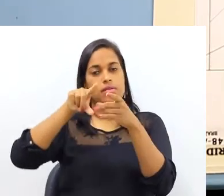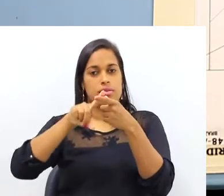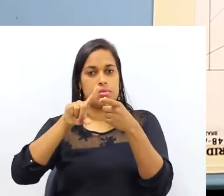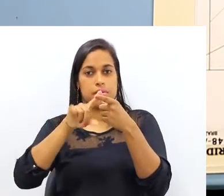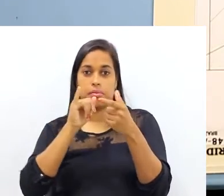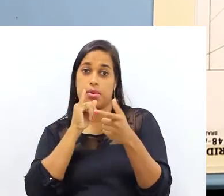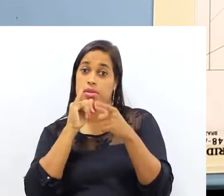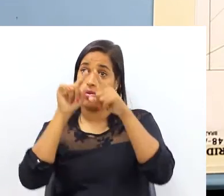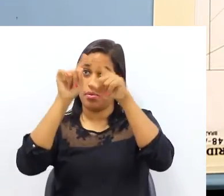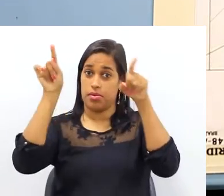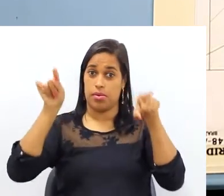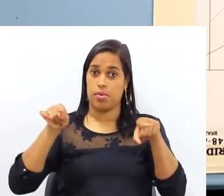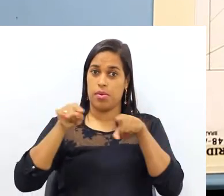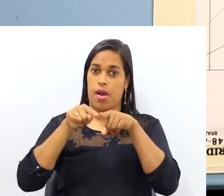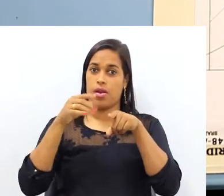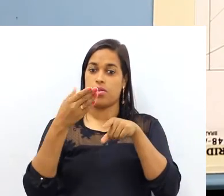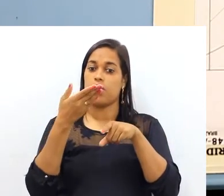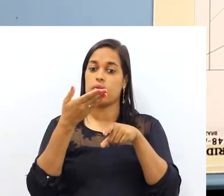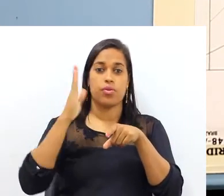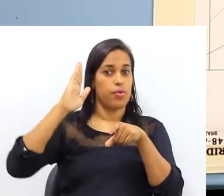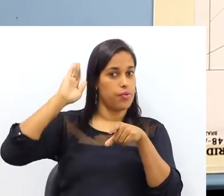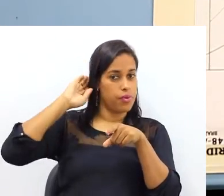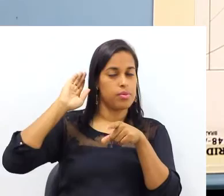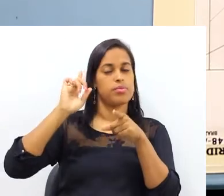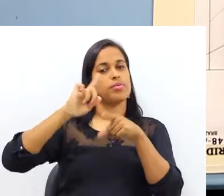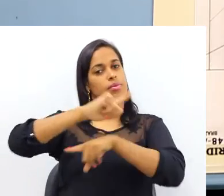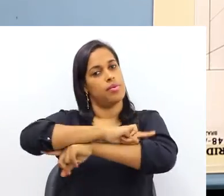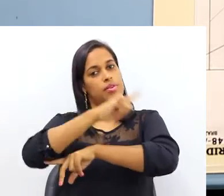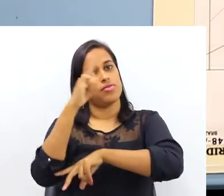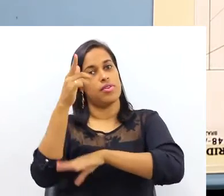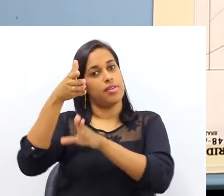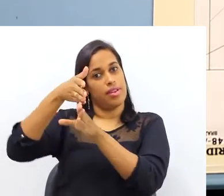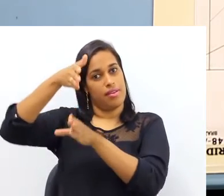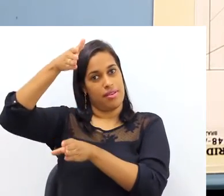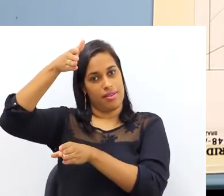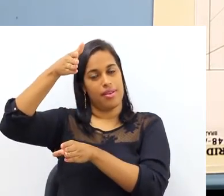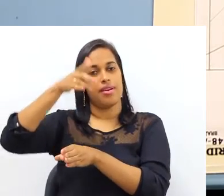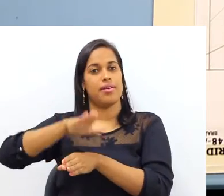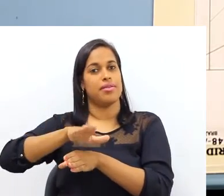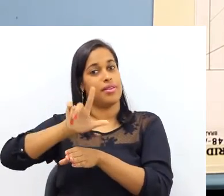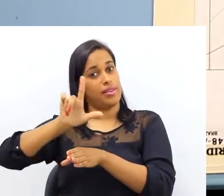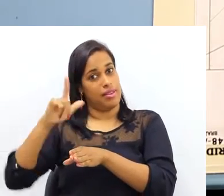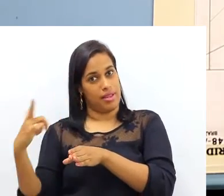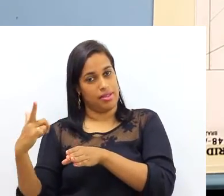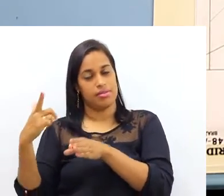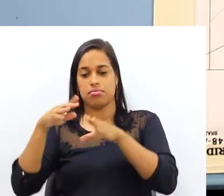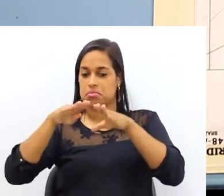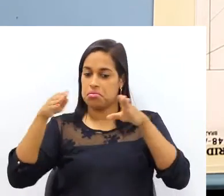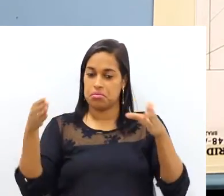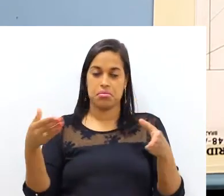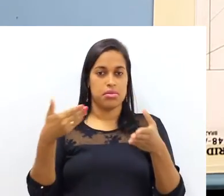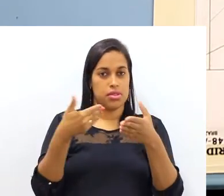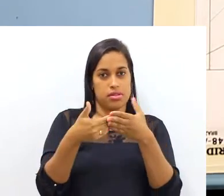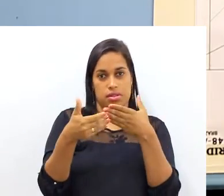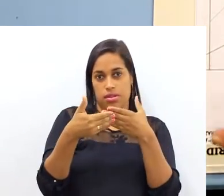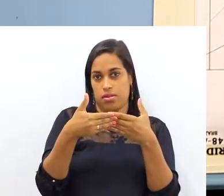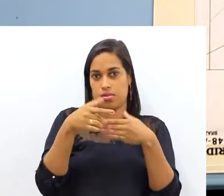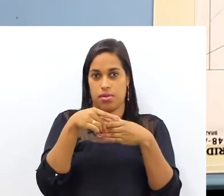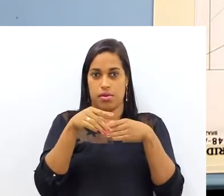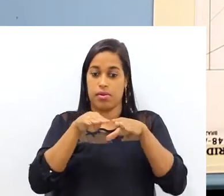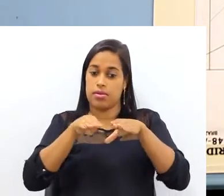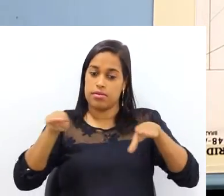ambiente. A gente posicionou um quadro na parede de fundo, uma janela na parede lateral, uma mesa